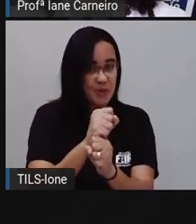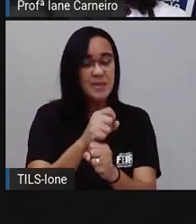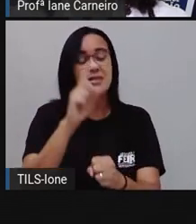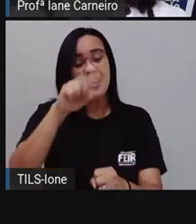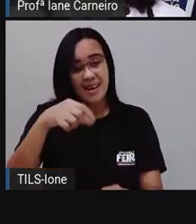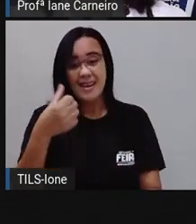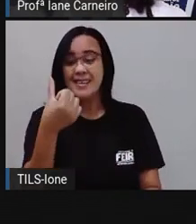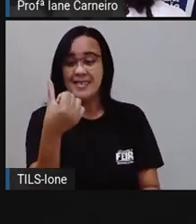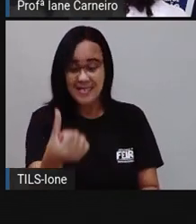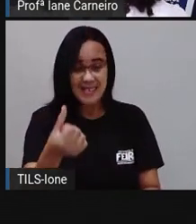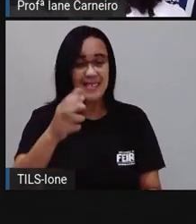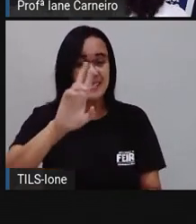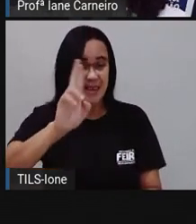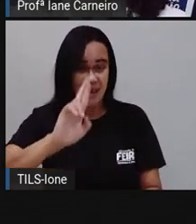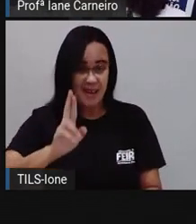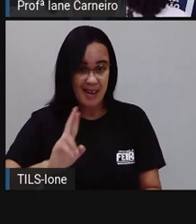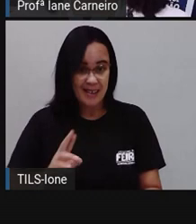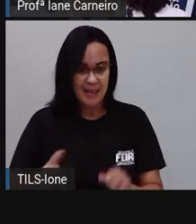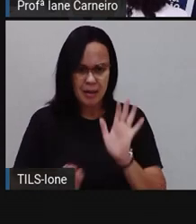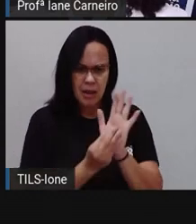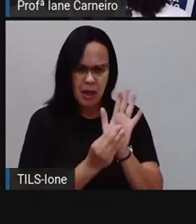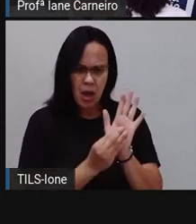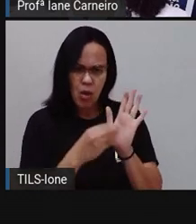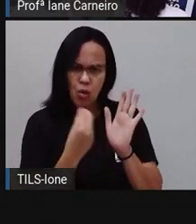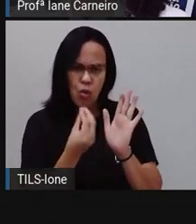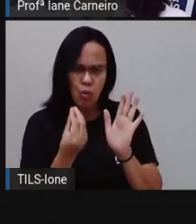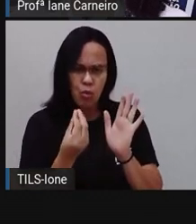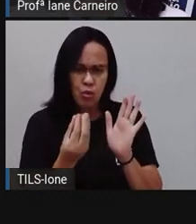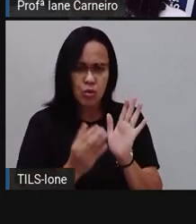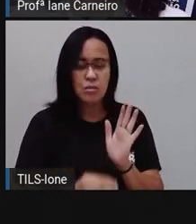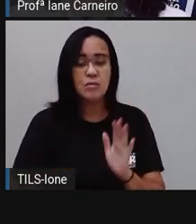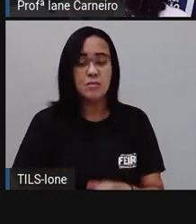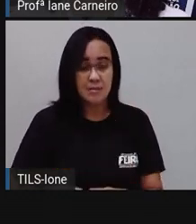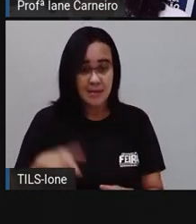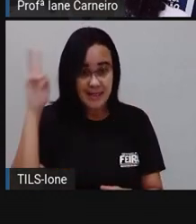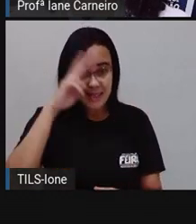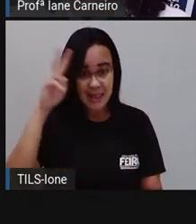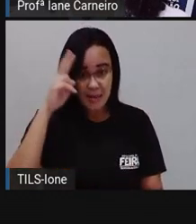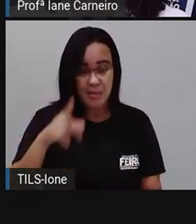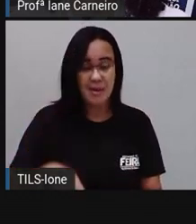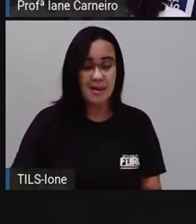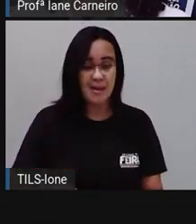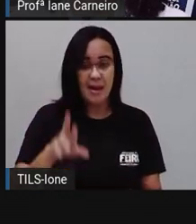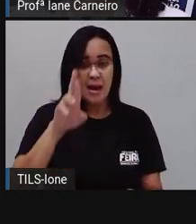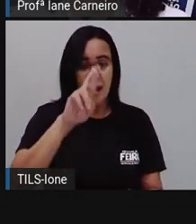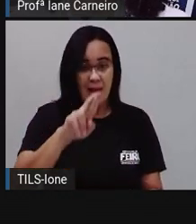seis reais. Como é que eu registro seis reais? Colocando o R cifrão. Um,